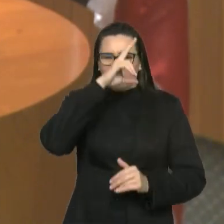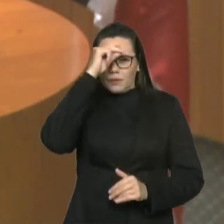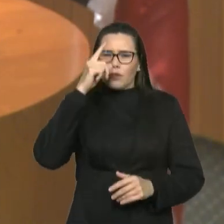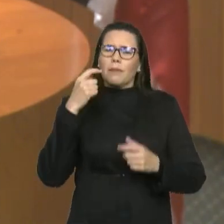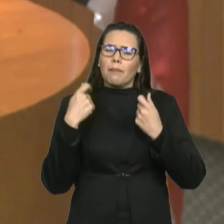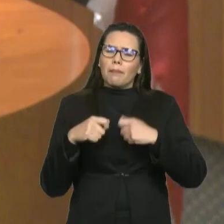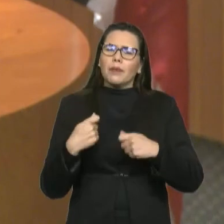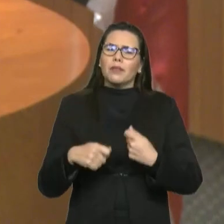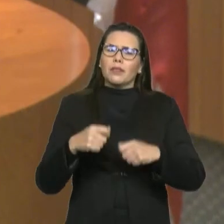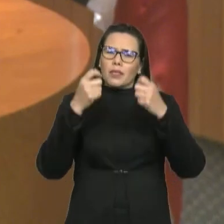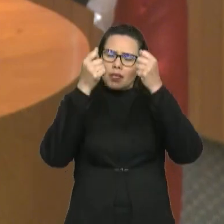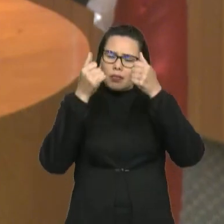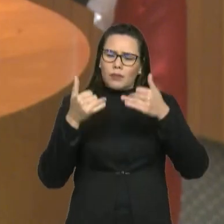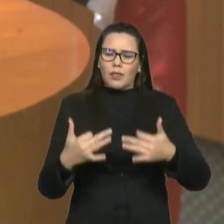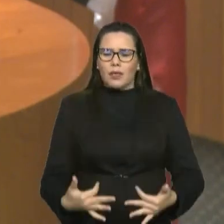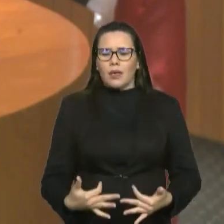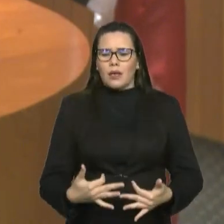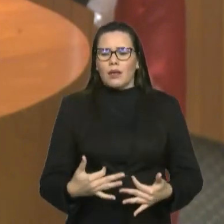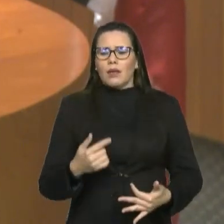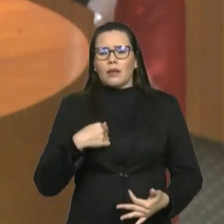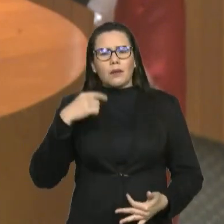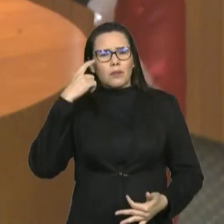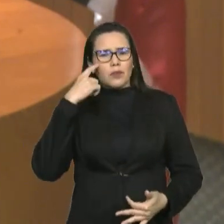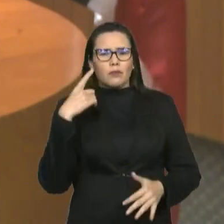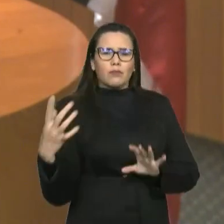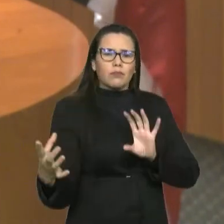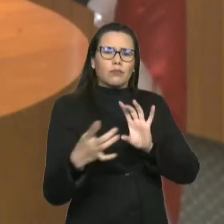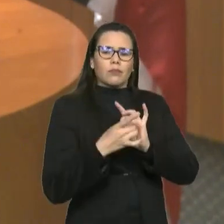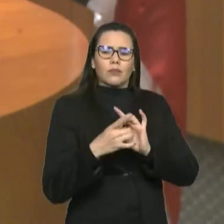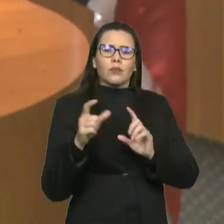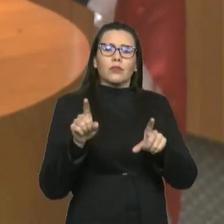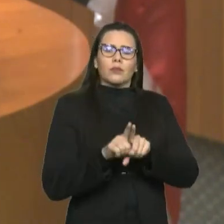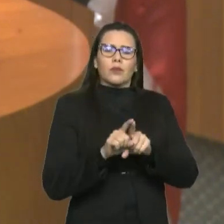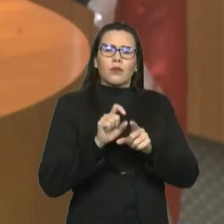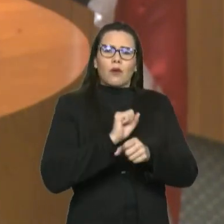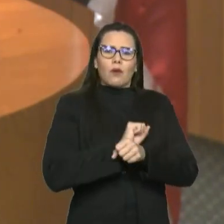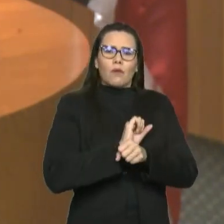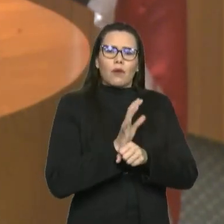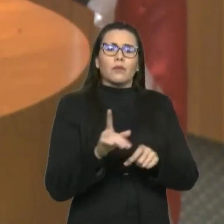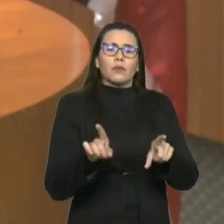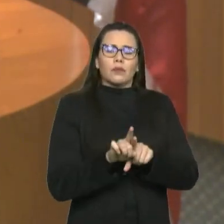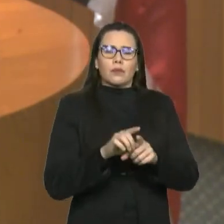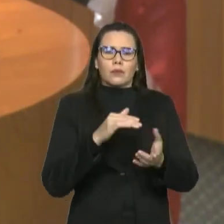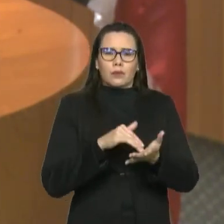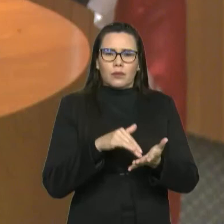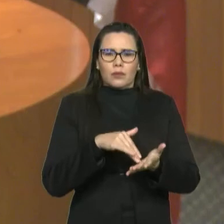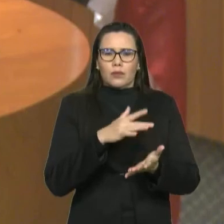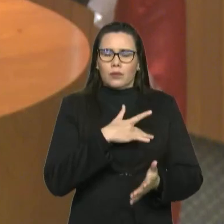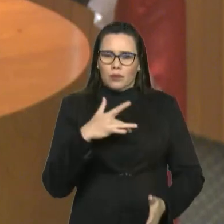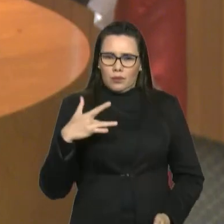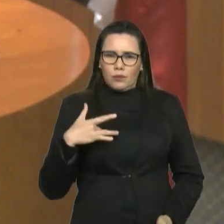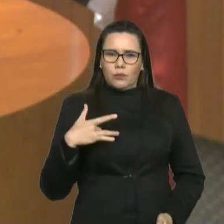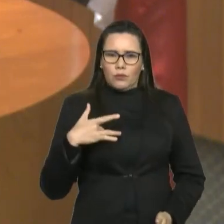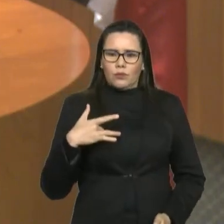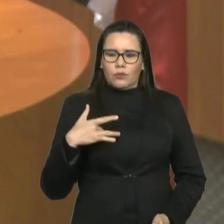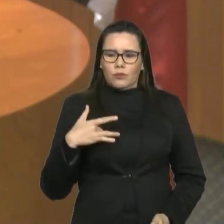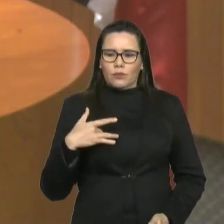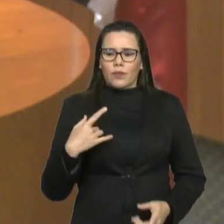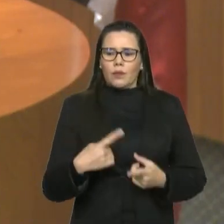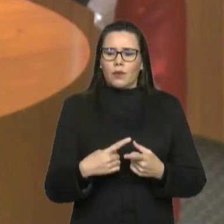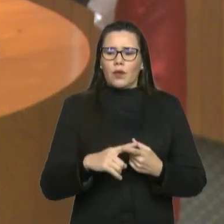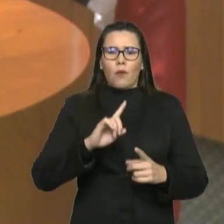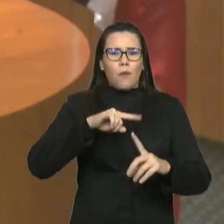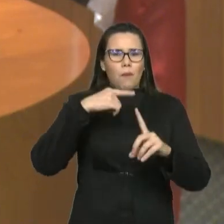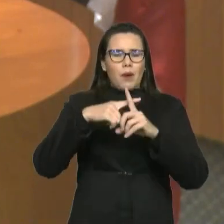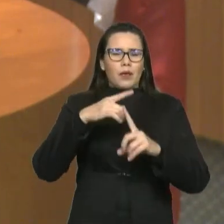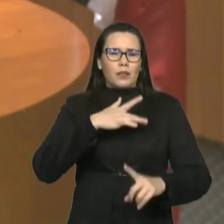forças às nossas ações em parceria com a Universidade Estadual do Maranhão e com a Secretaria de Estado da Saúde, pois o mais saúde animal que nós estamos